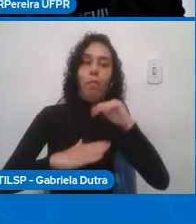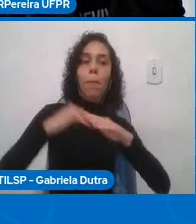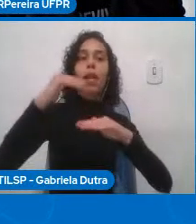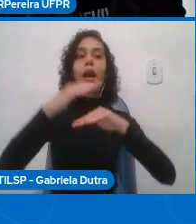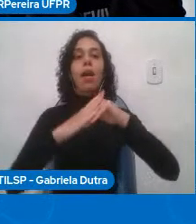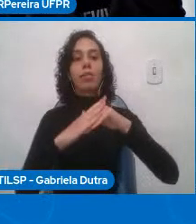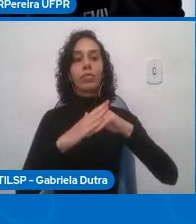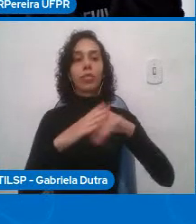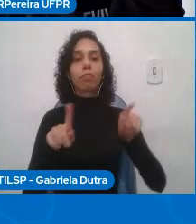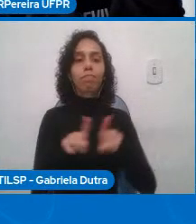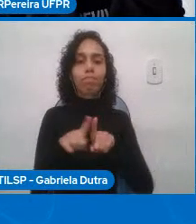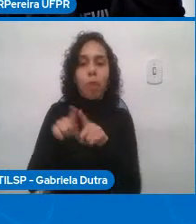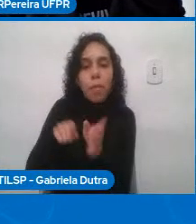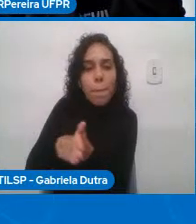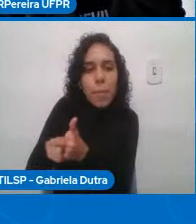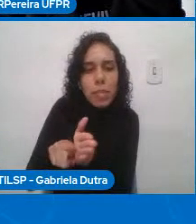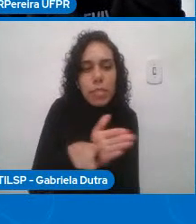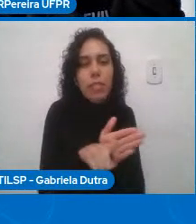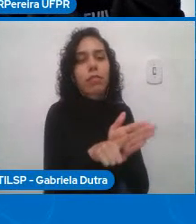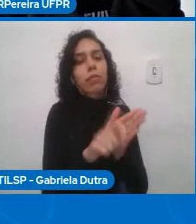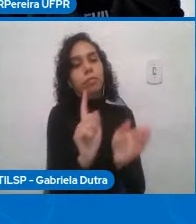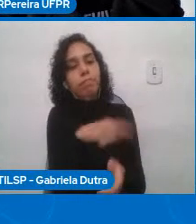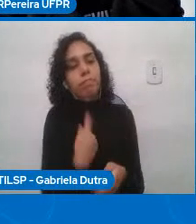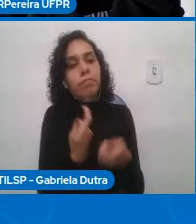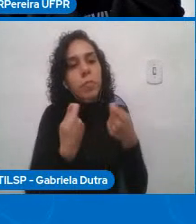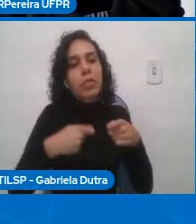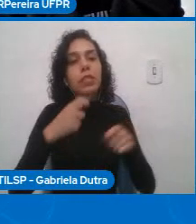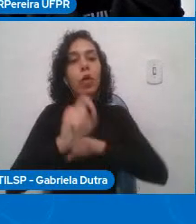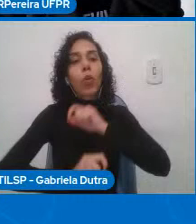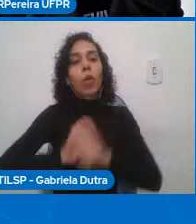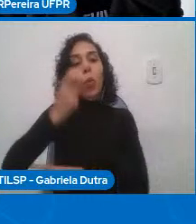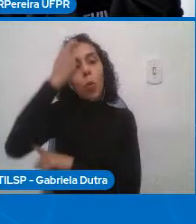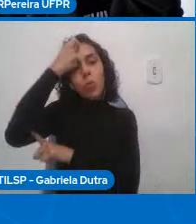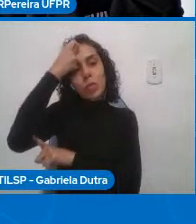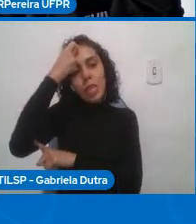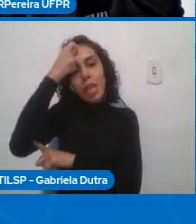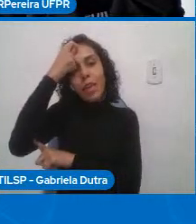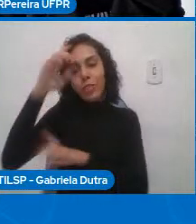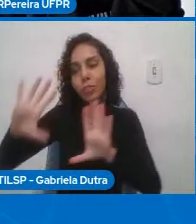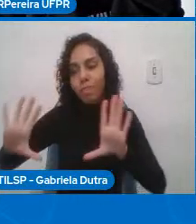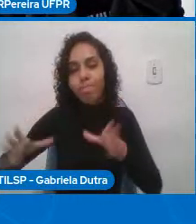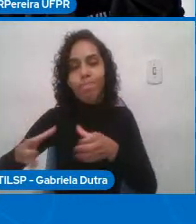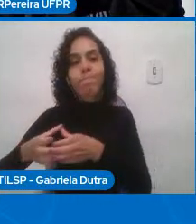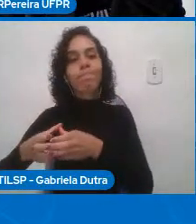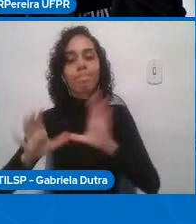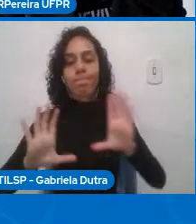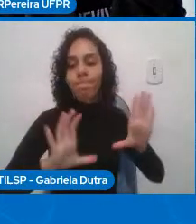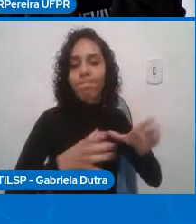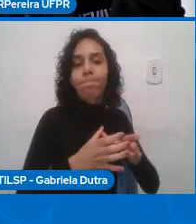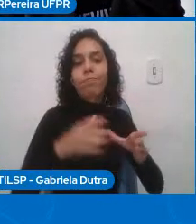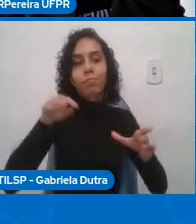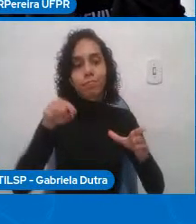consciente das partes interessadas envolvidas dos efeitos de que não há neutralidade